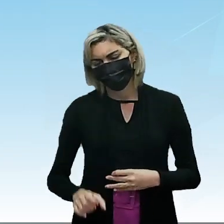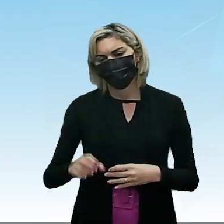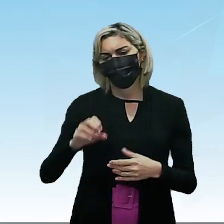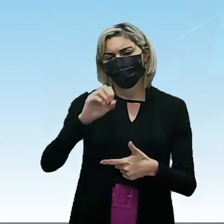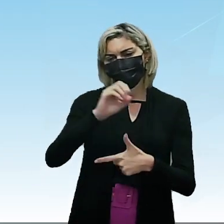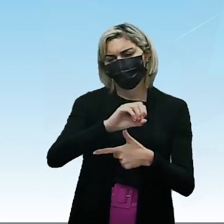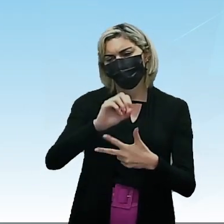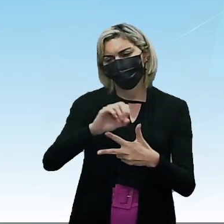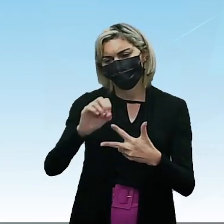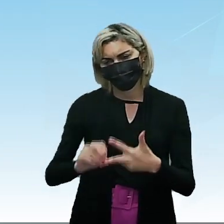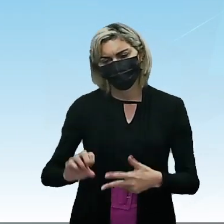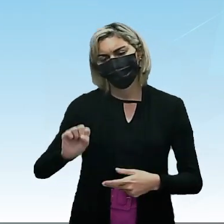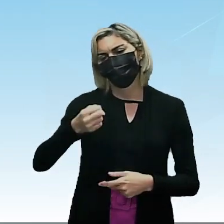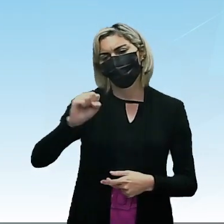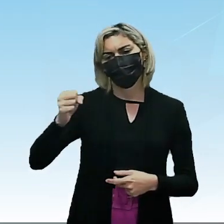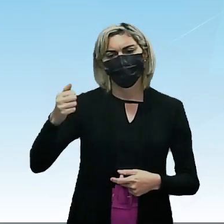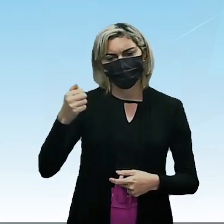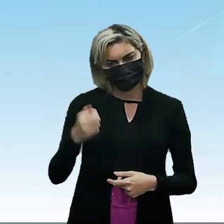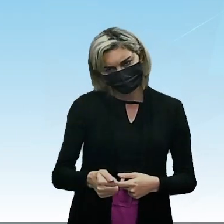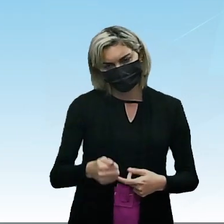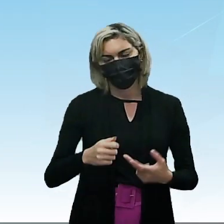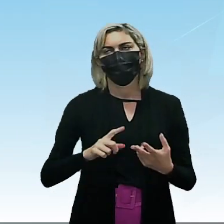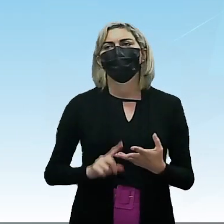Enem Do SSA